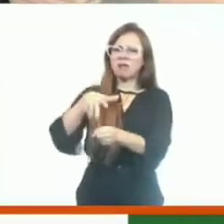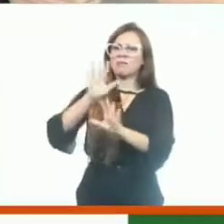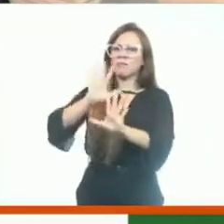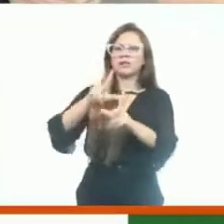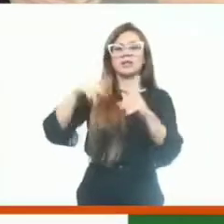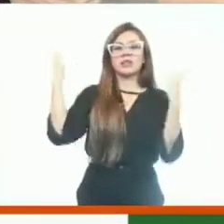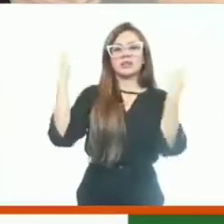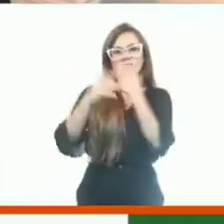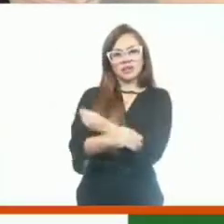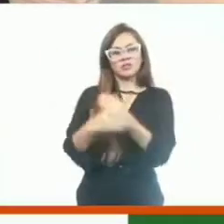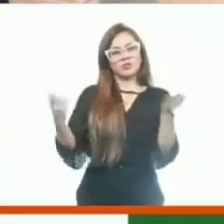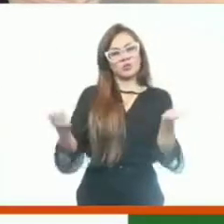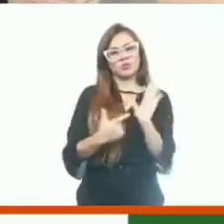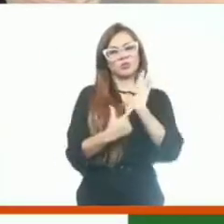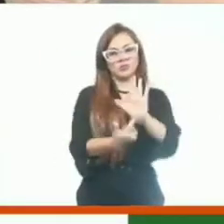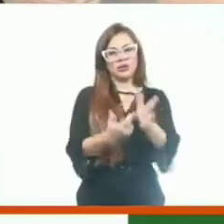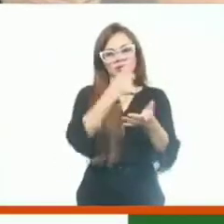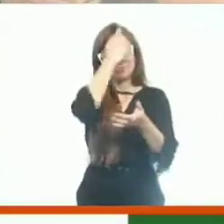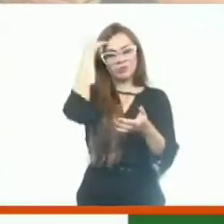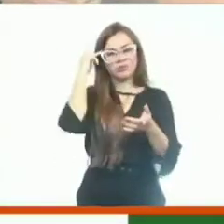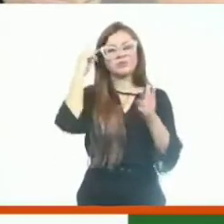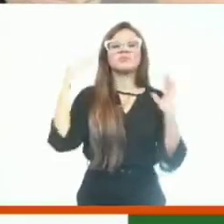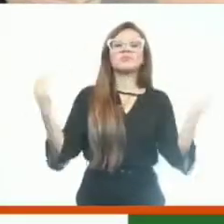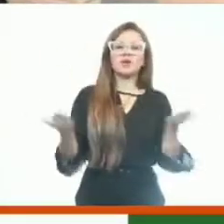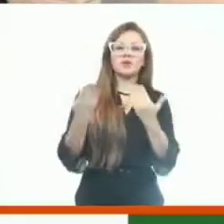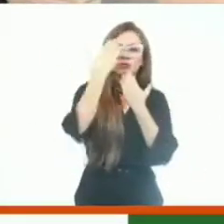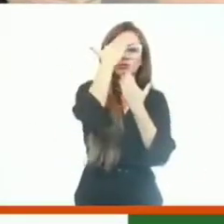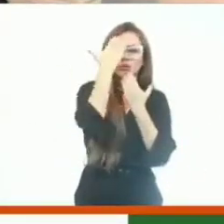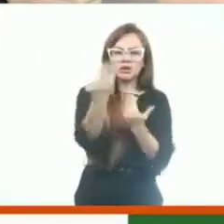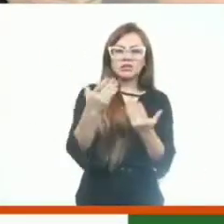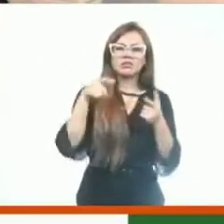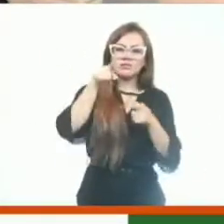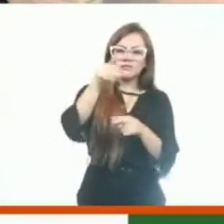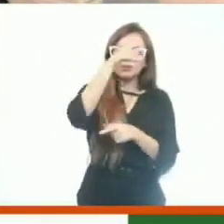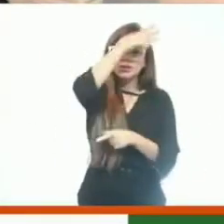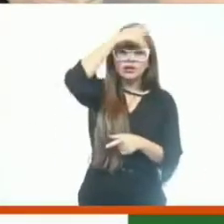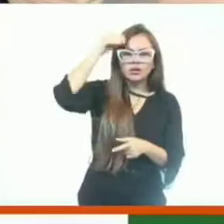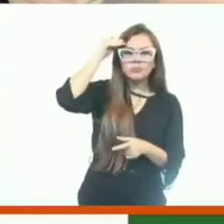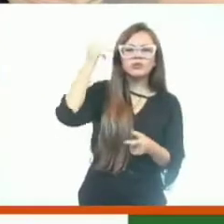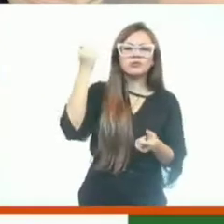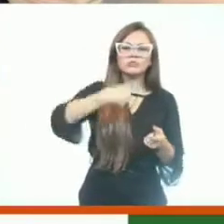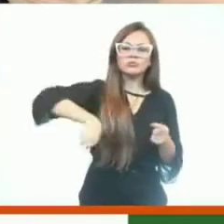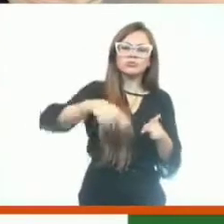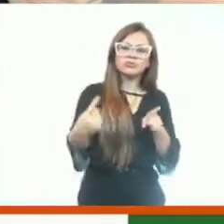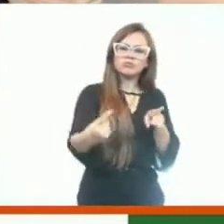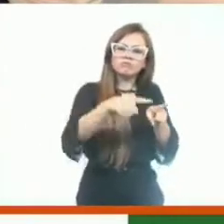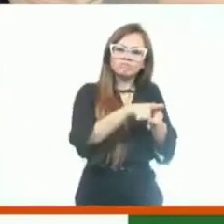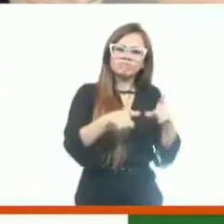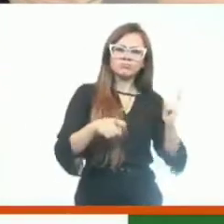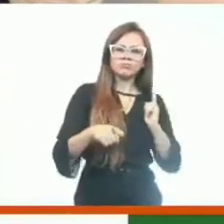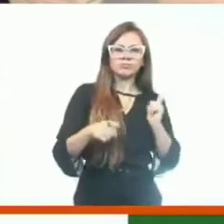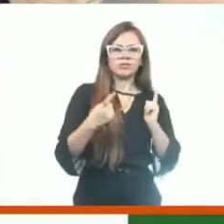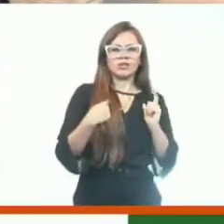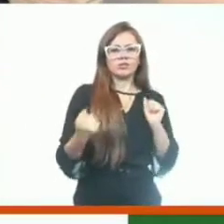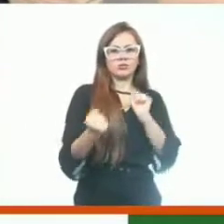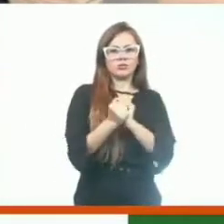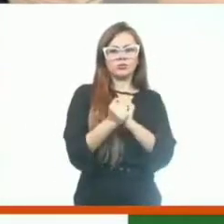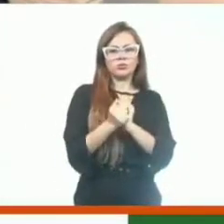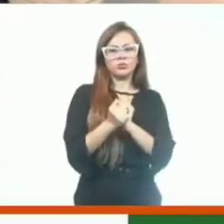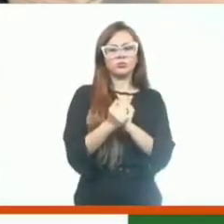população hoje. Agradeço ao senhor, governador Camilo Santana, a uma grande parceria que o senhor fez conosco,